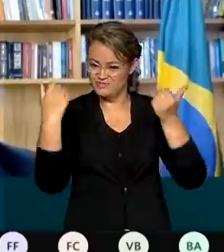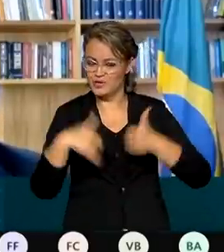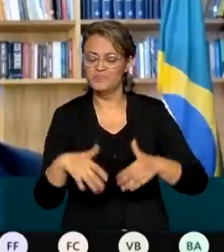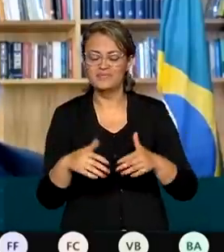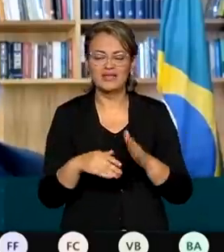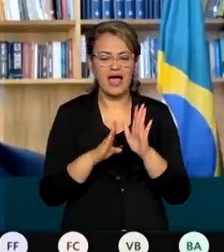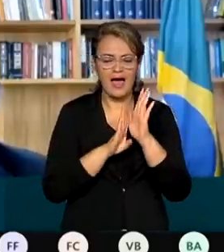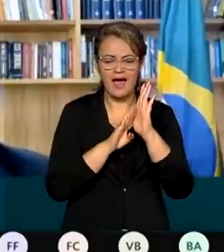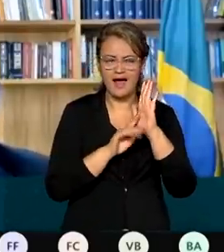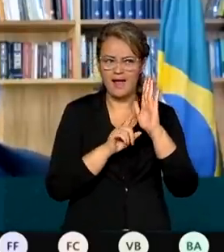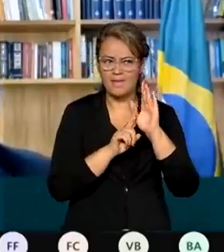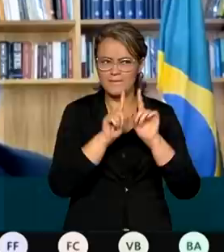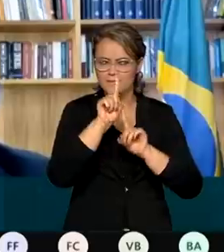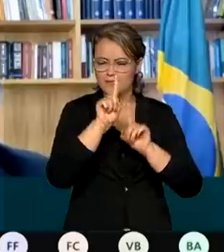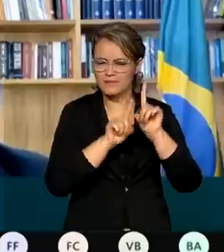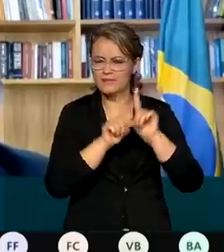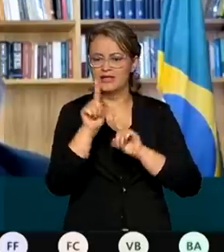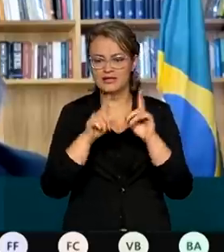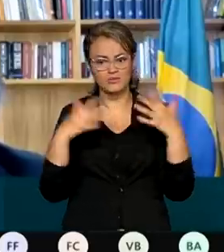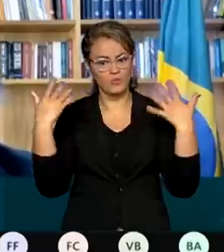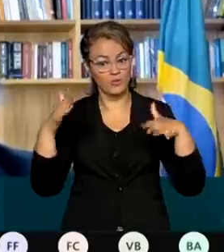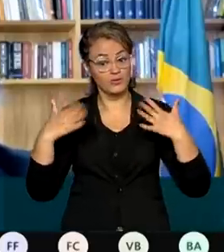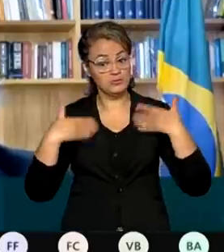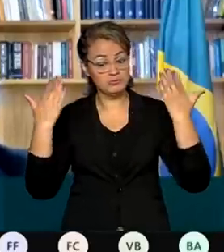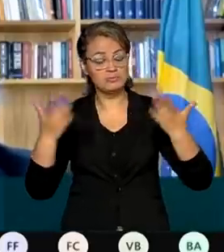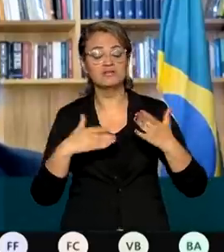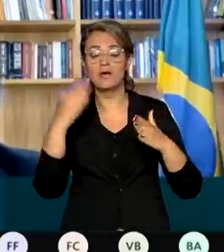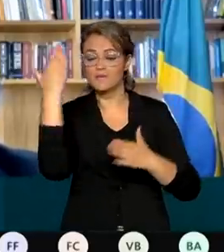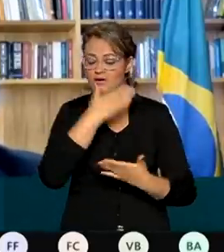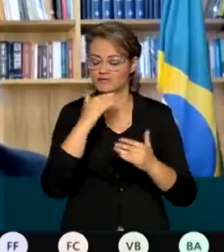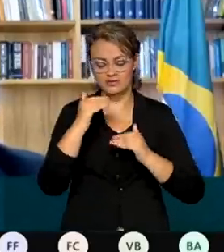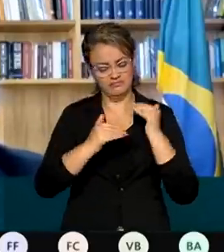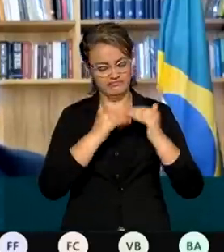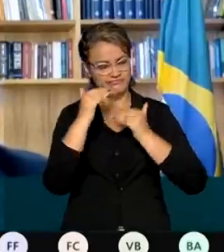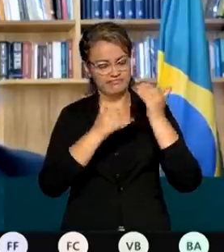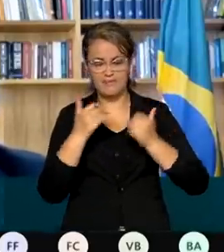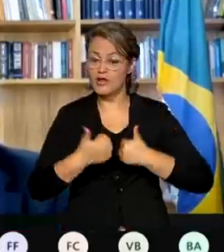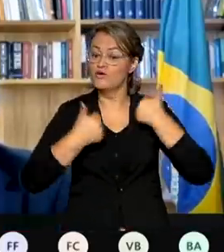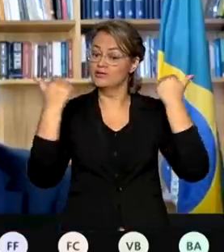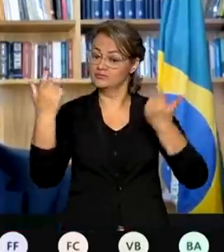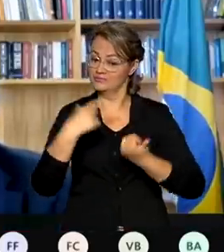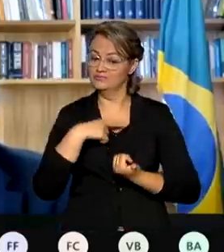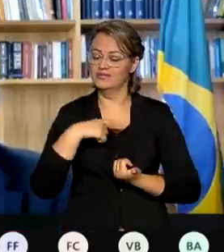vieram bem acima do esperado, mostrando recuperação em todos os setores,